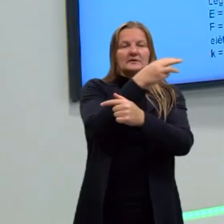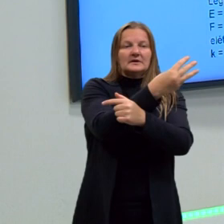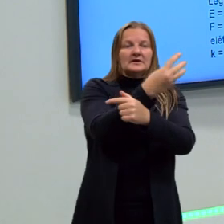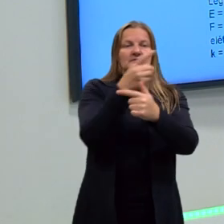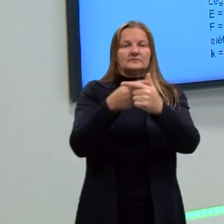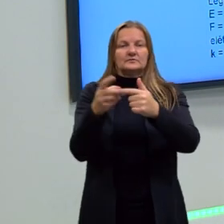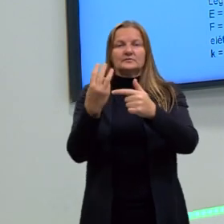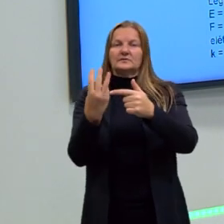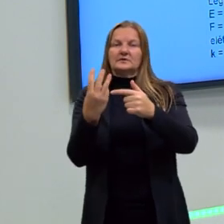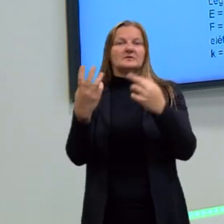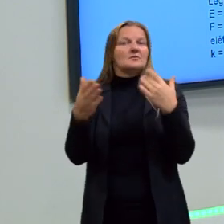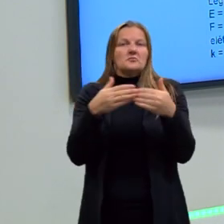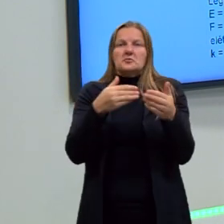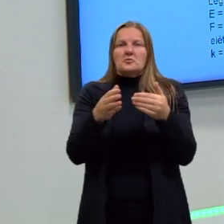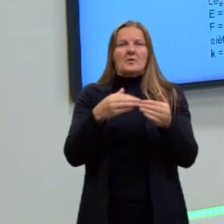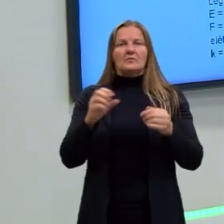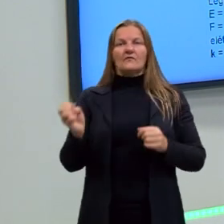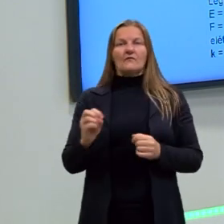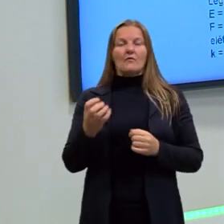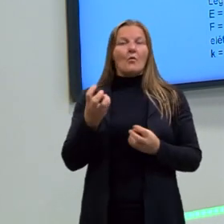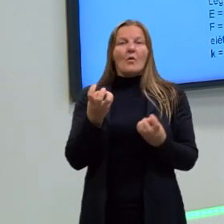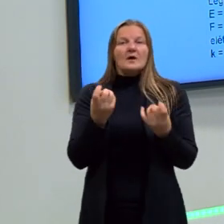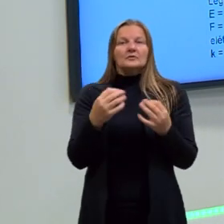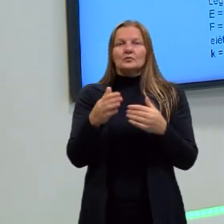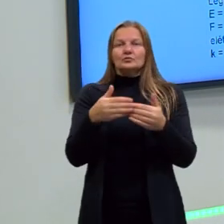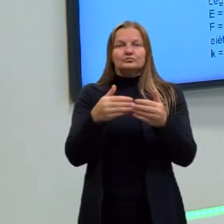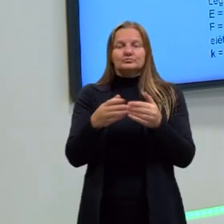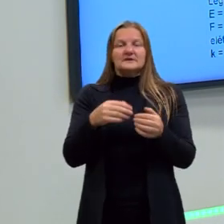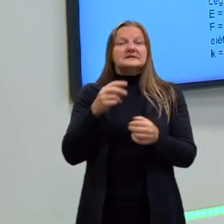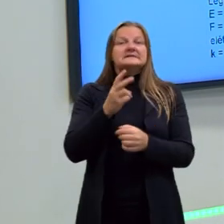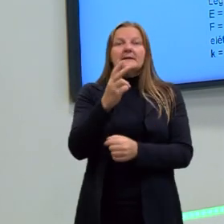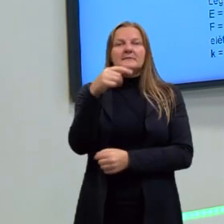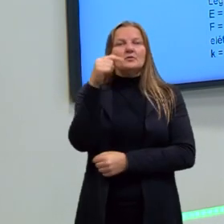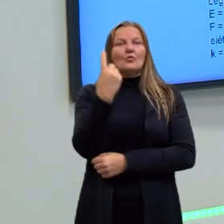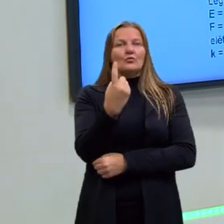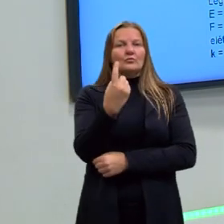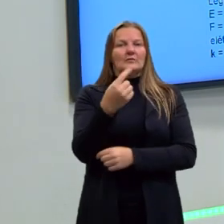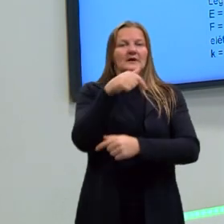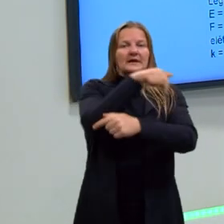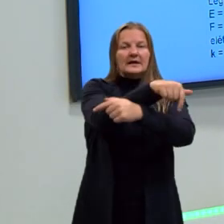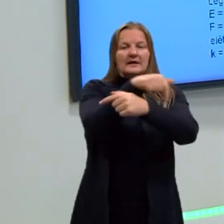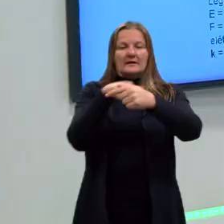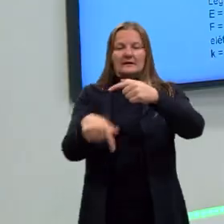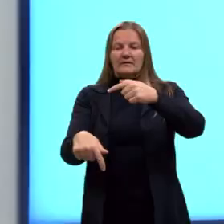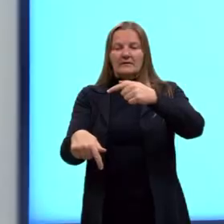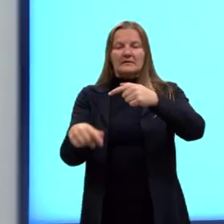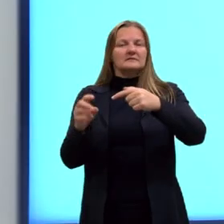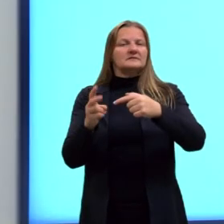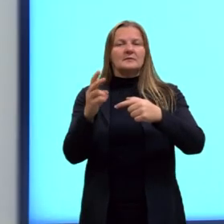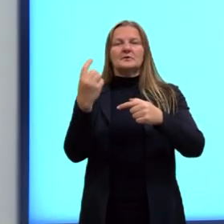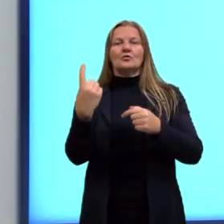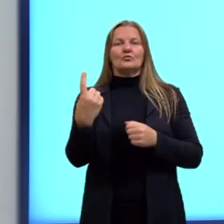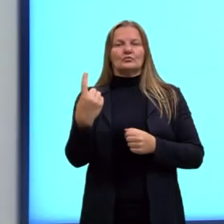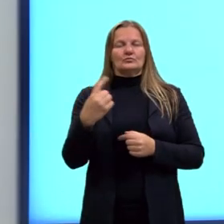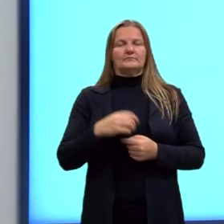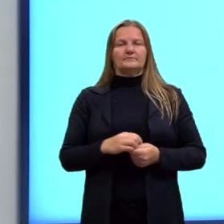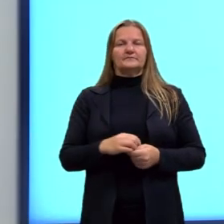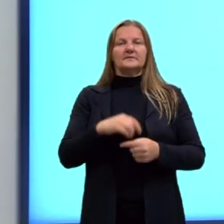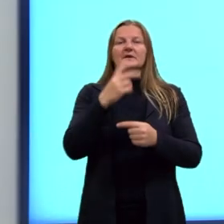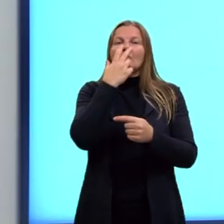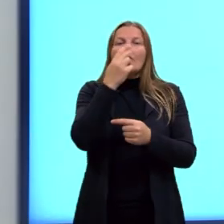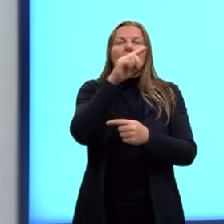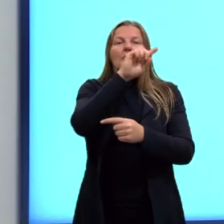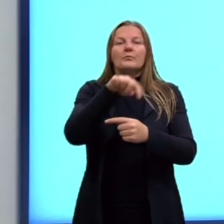por 3. Então, não importa o valor, Q por Q vai ser sempre 1. Então, por isso que a gente fala, costuma dizer cancela